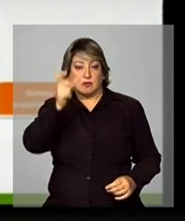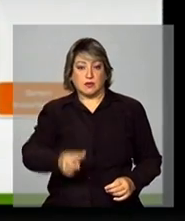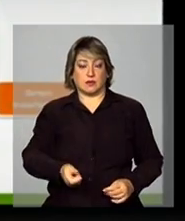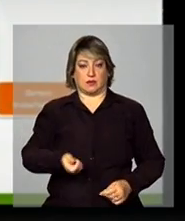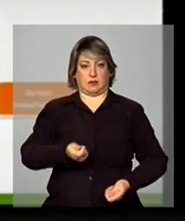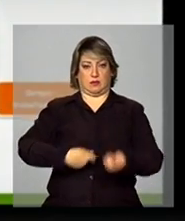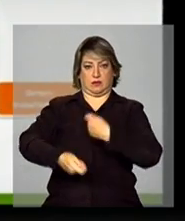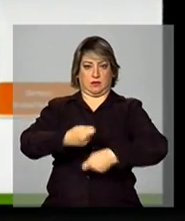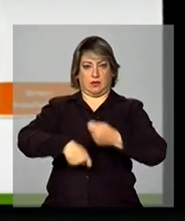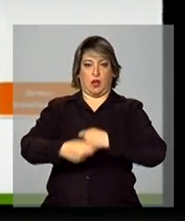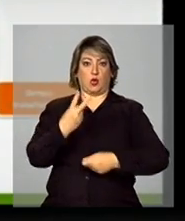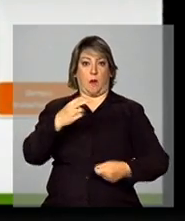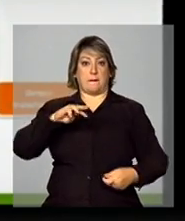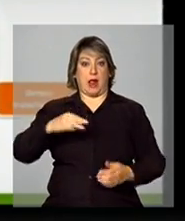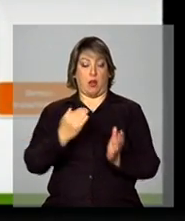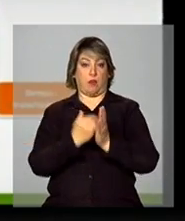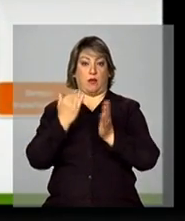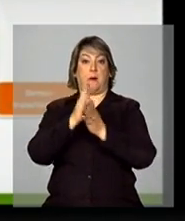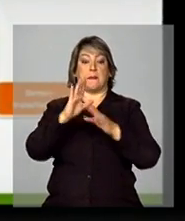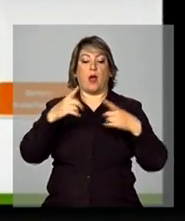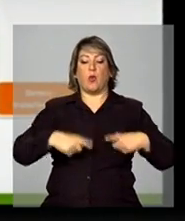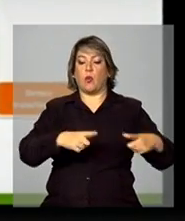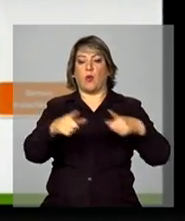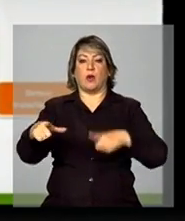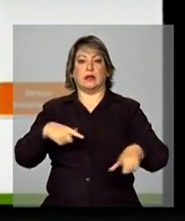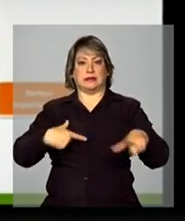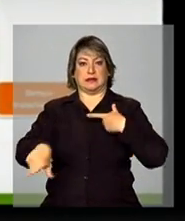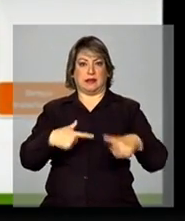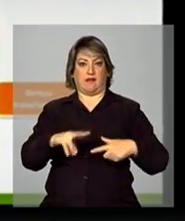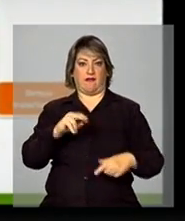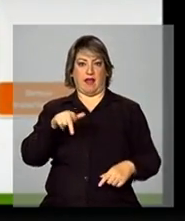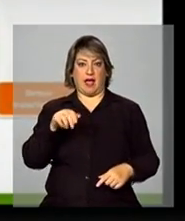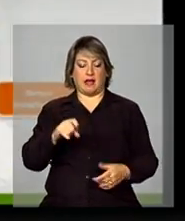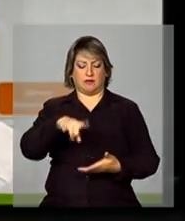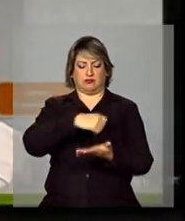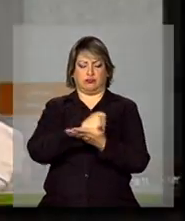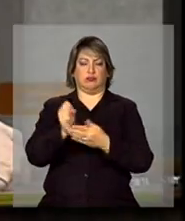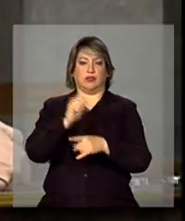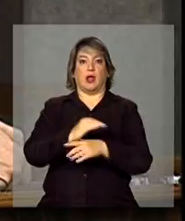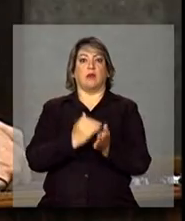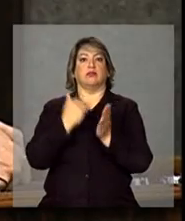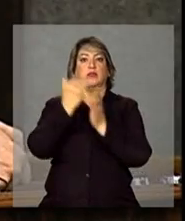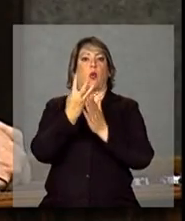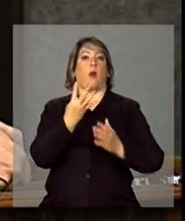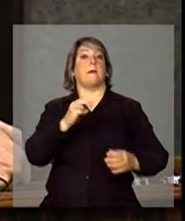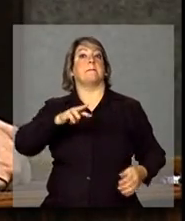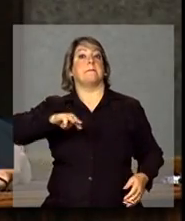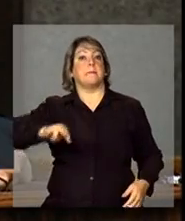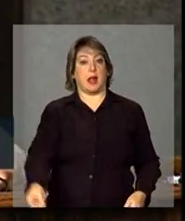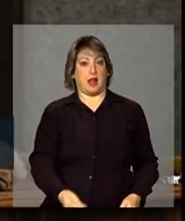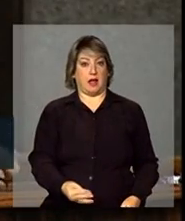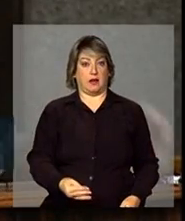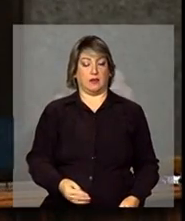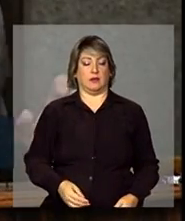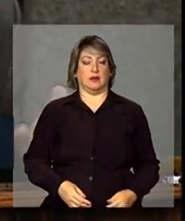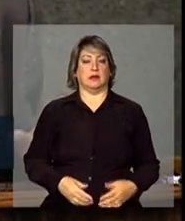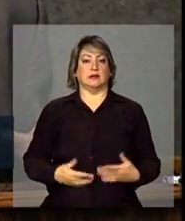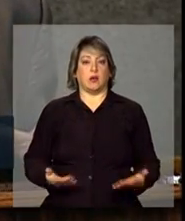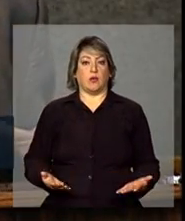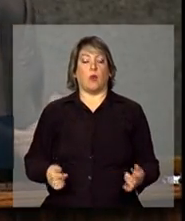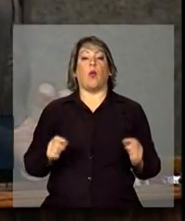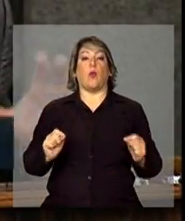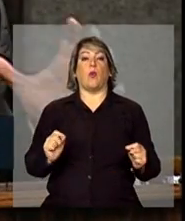milhões, mas o número de postos de trabalho que eles geram, contratados, cresceu em 4 milhões. Ou seja, o que